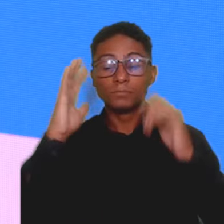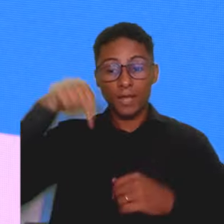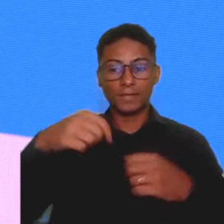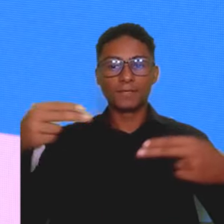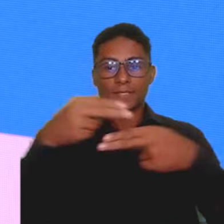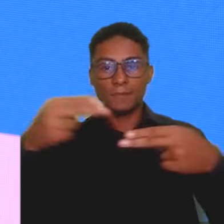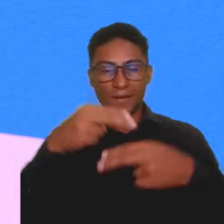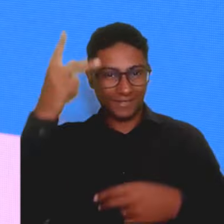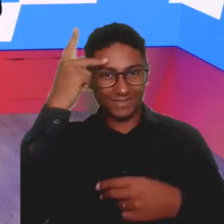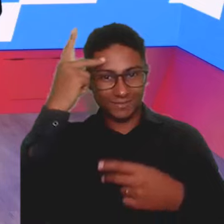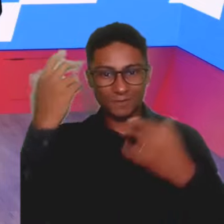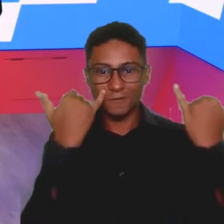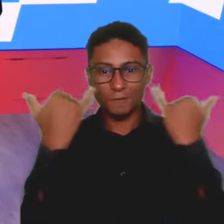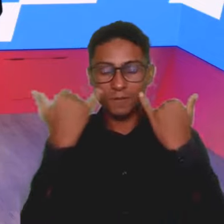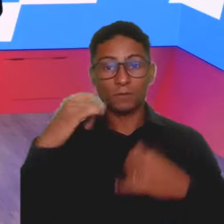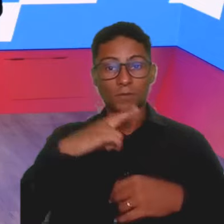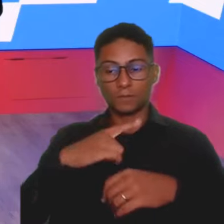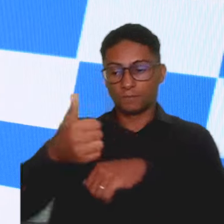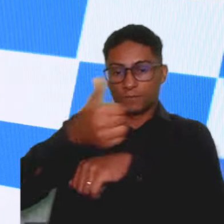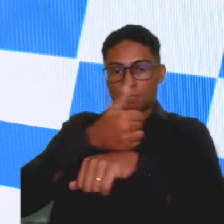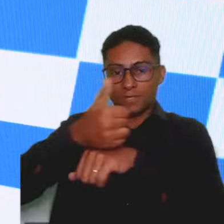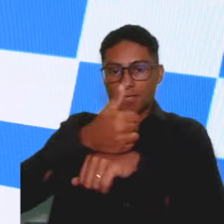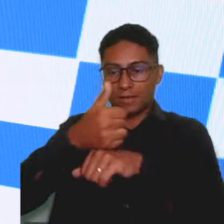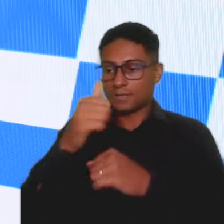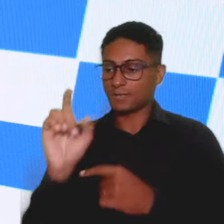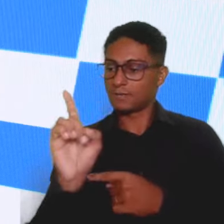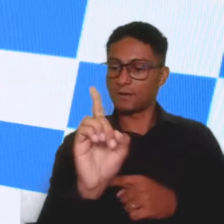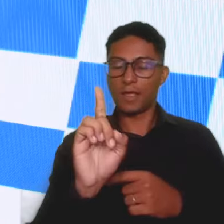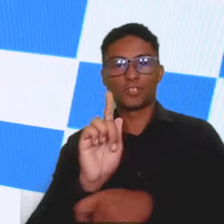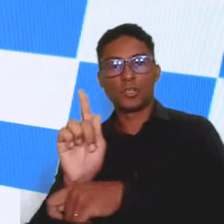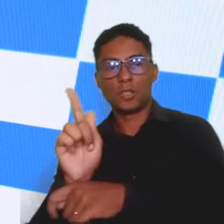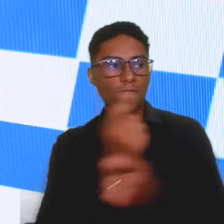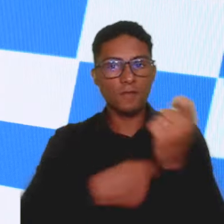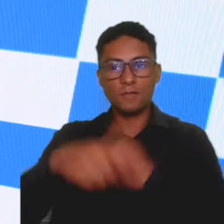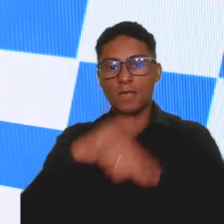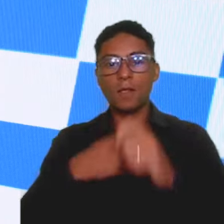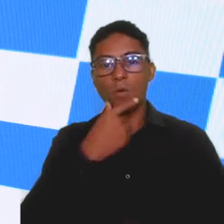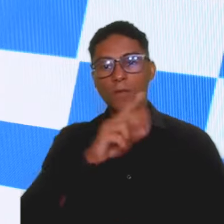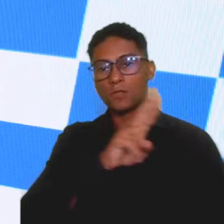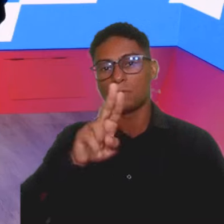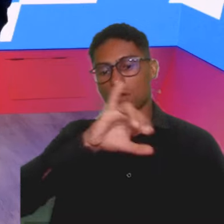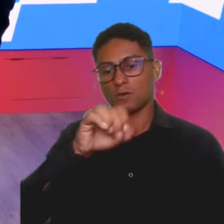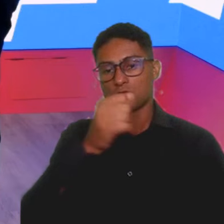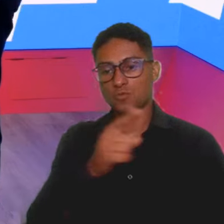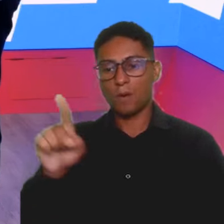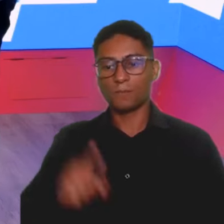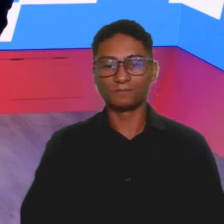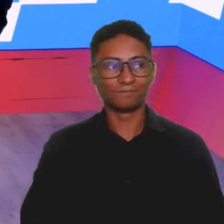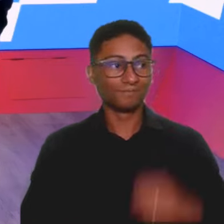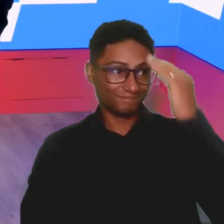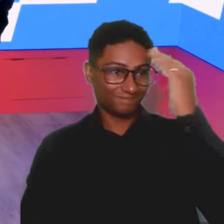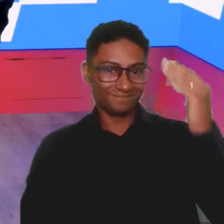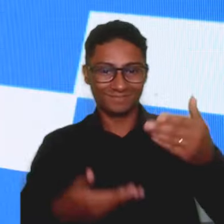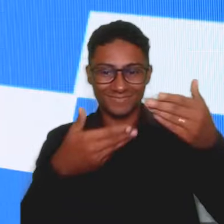no Sebrae São Paulo Notícias, o consultor e especialista em gestão financeira, João Carlos Natal. Obrigado